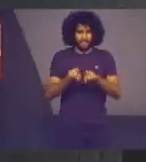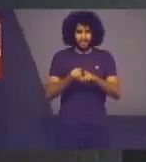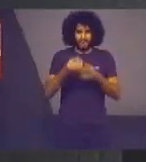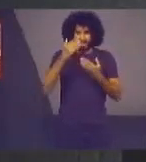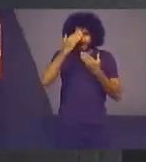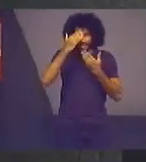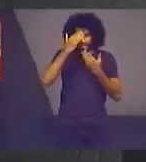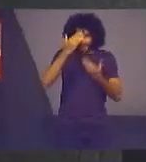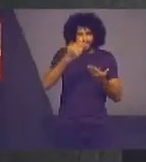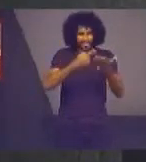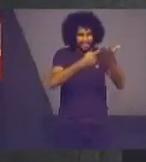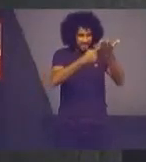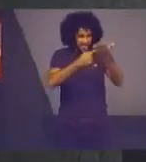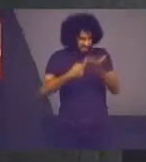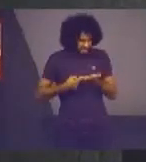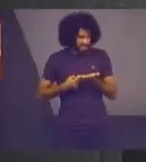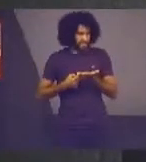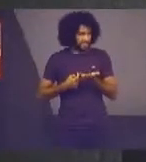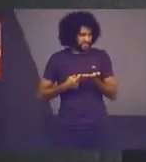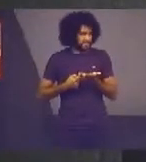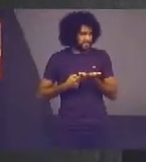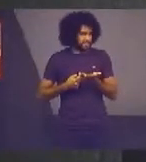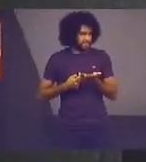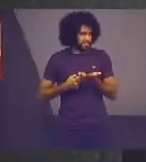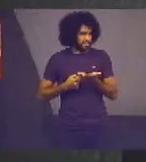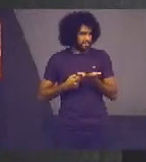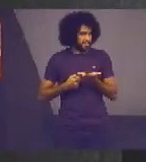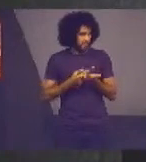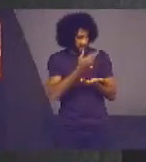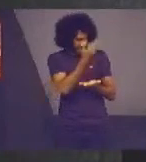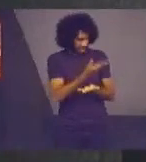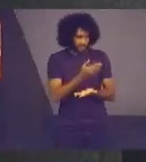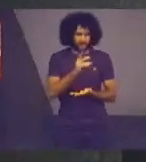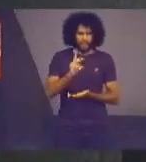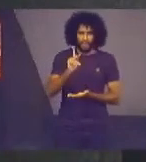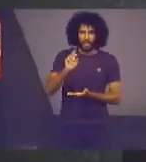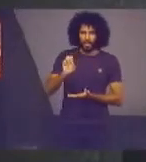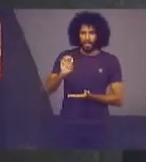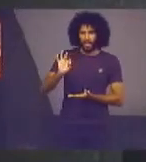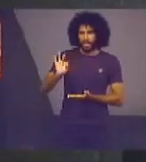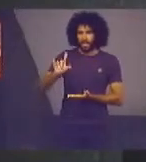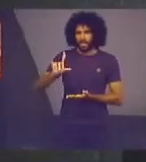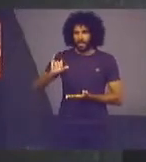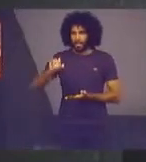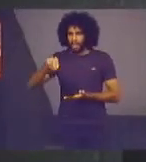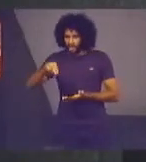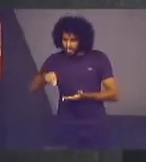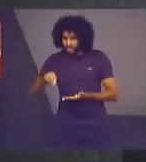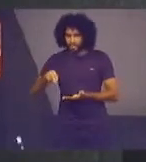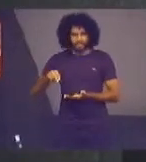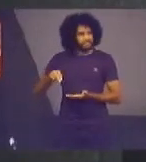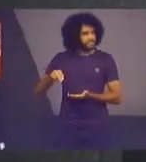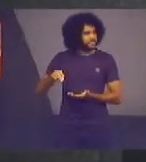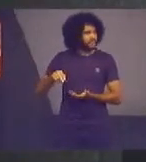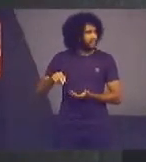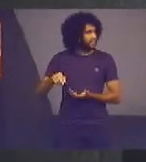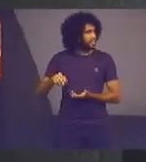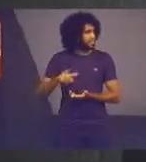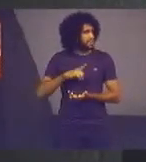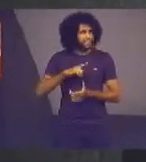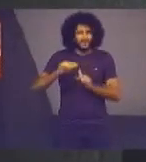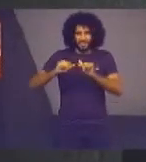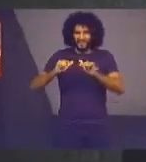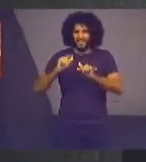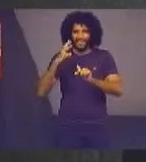o convite formulado pela Kathleen Que tem feito um trabalho muito